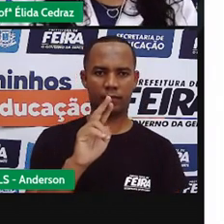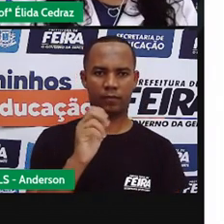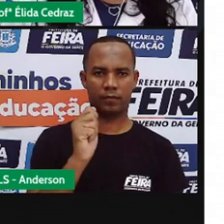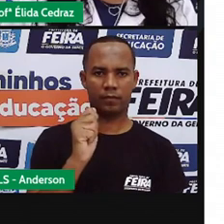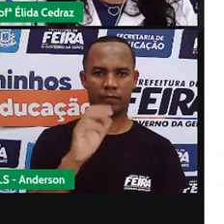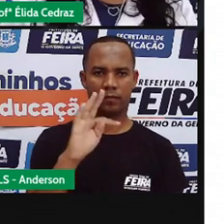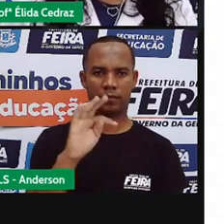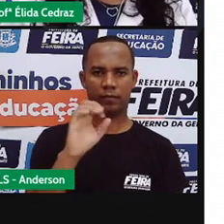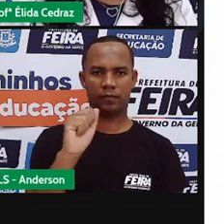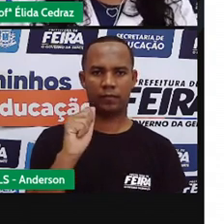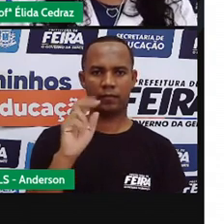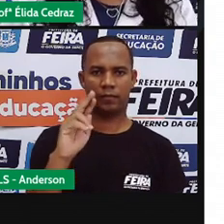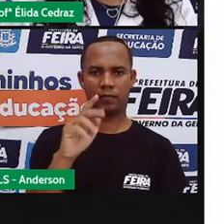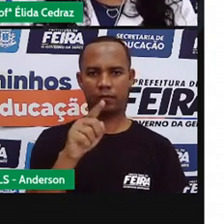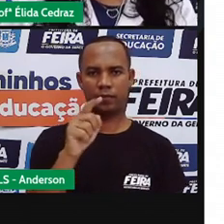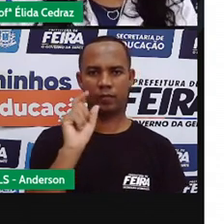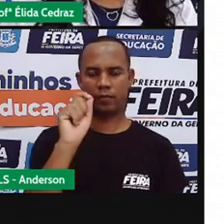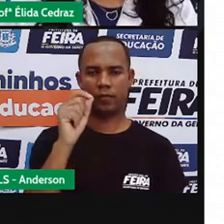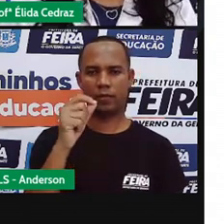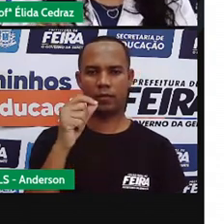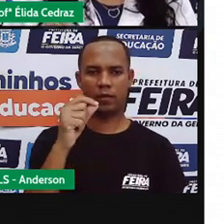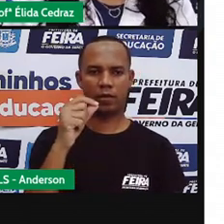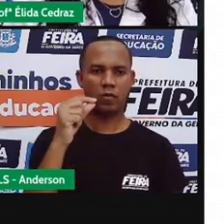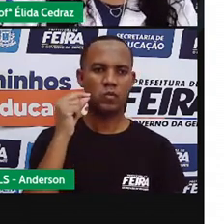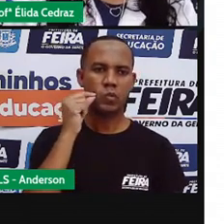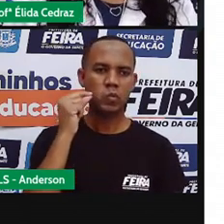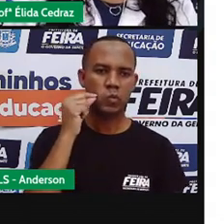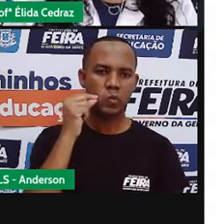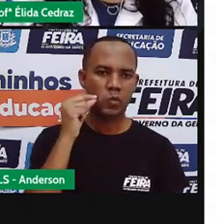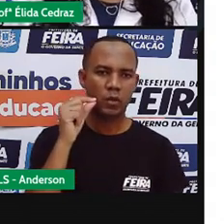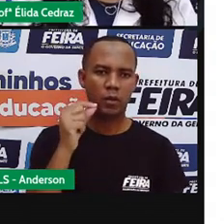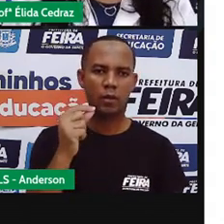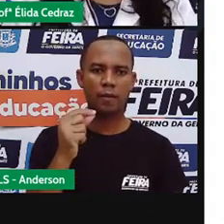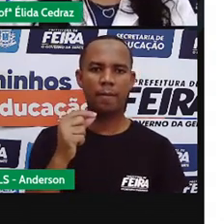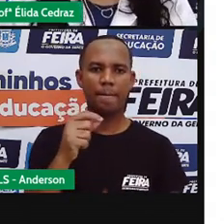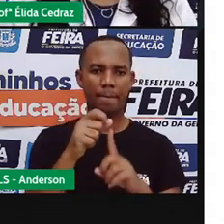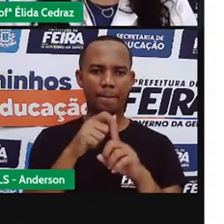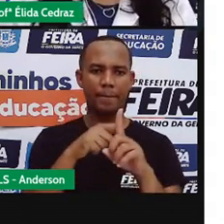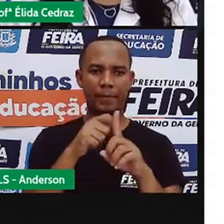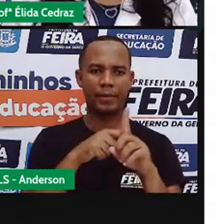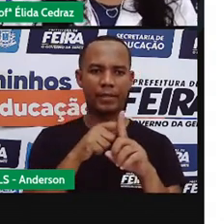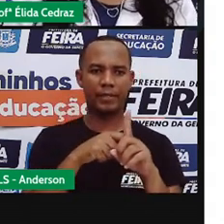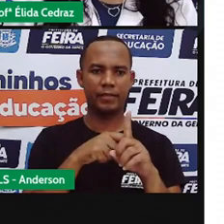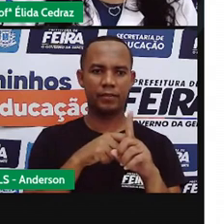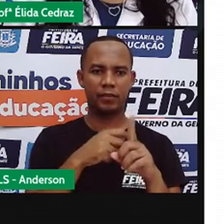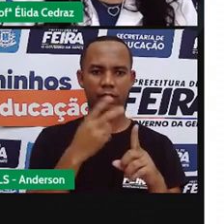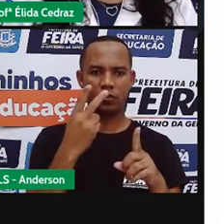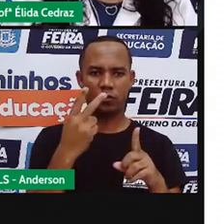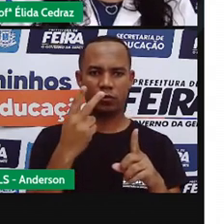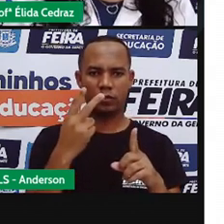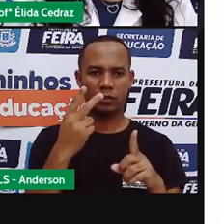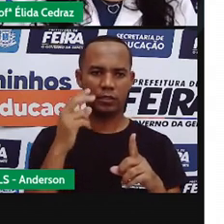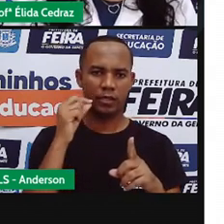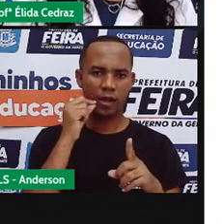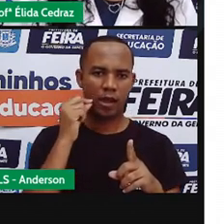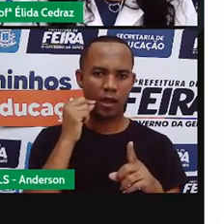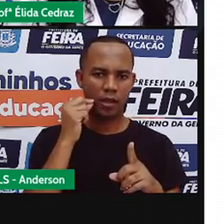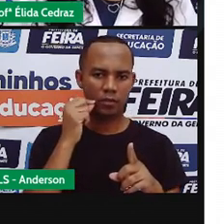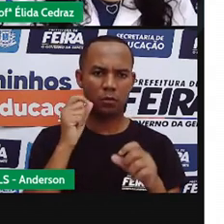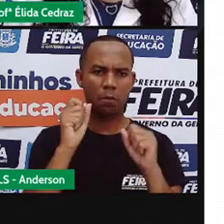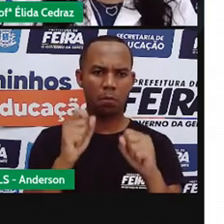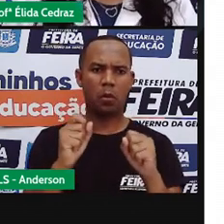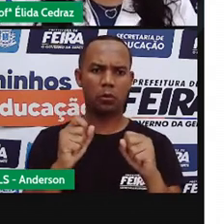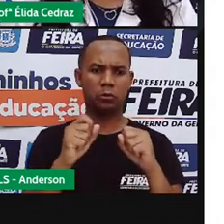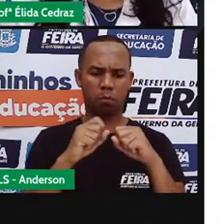peste na Austrália. Em apenas três meses, dois ratos podem desencadear uma